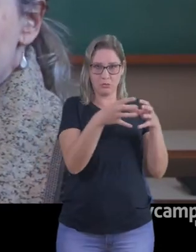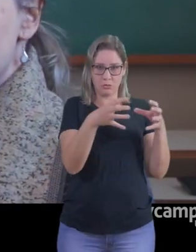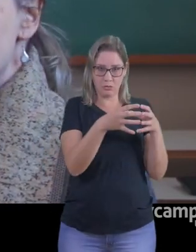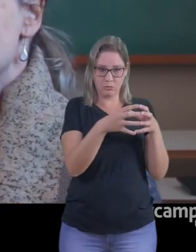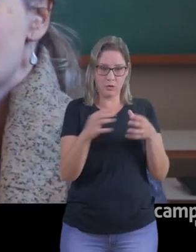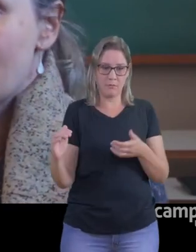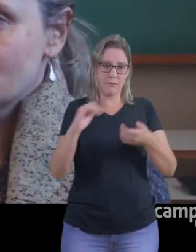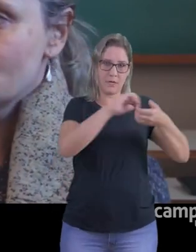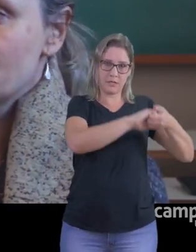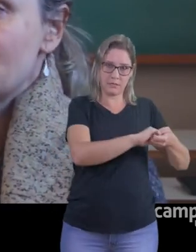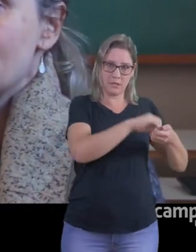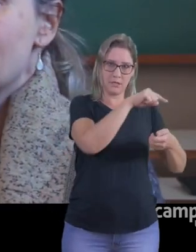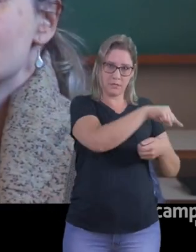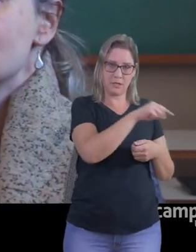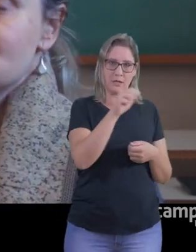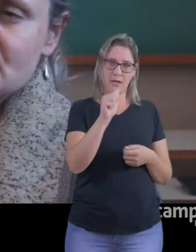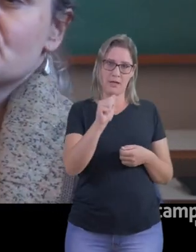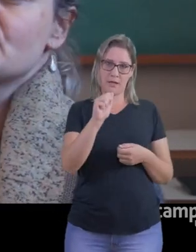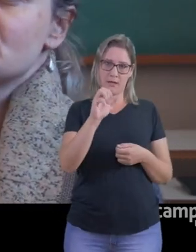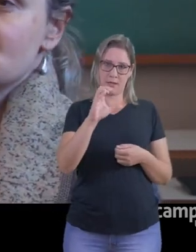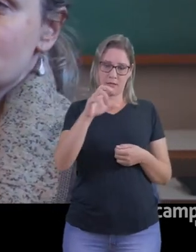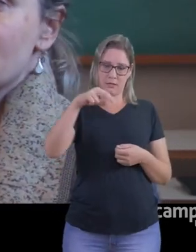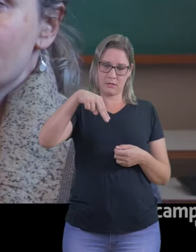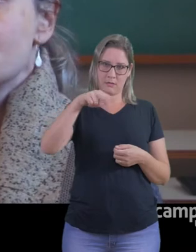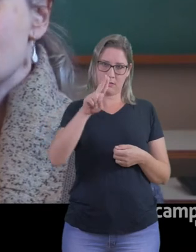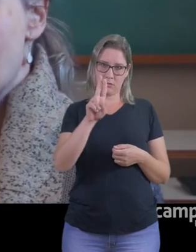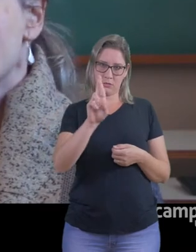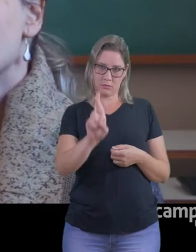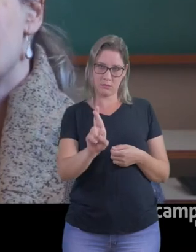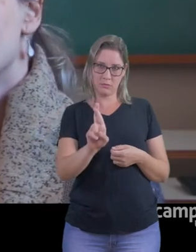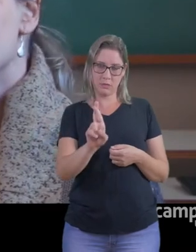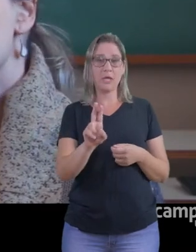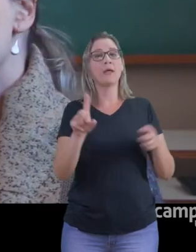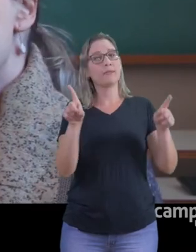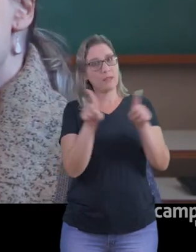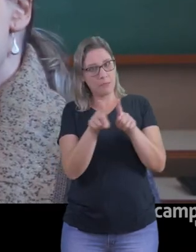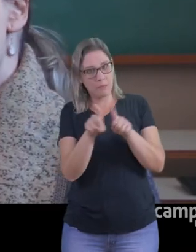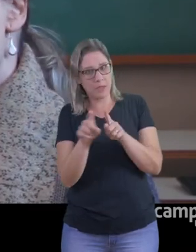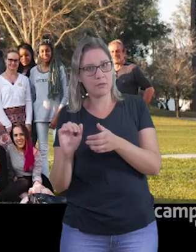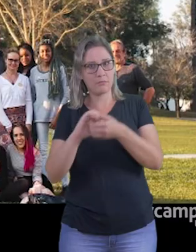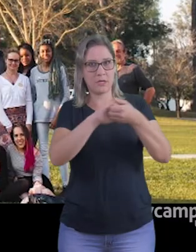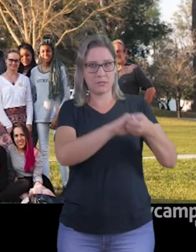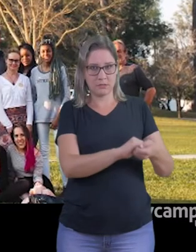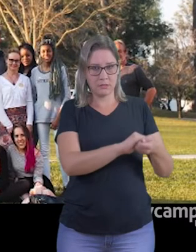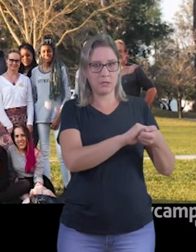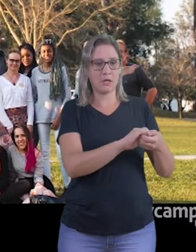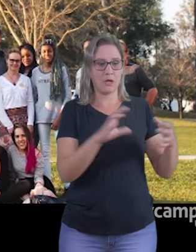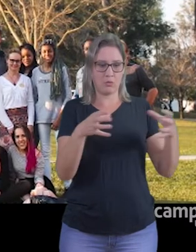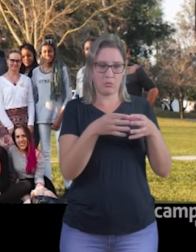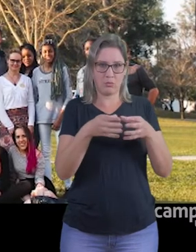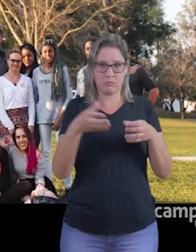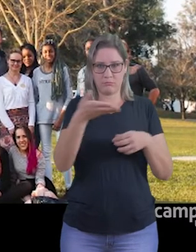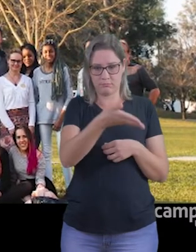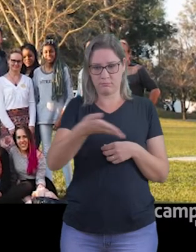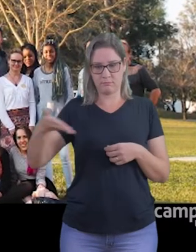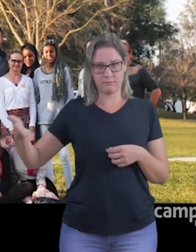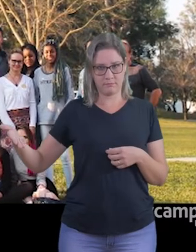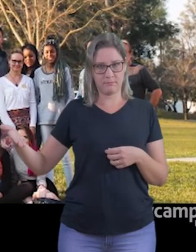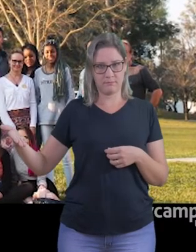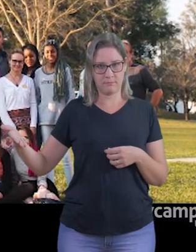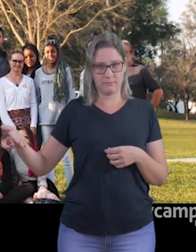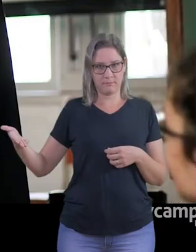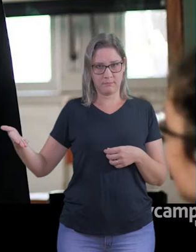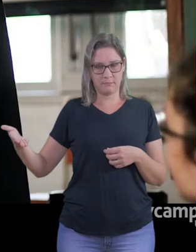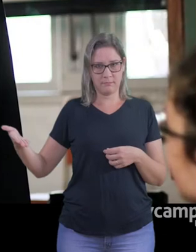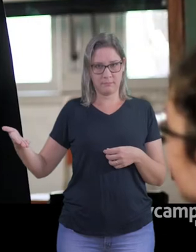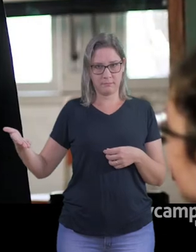ser referenciado pela Agência das Nações Unidas para Refugiados, o Acnur, a partir do convênio da Cátedra Sérgio Vieira